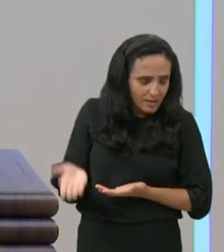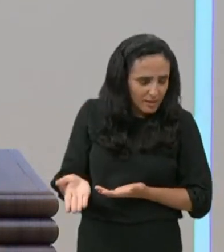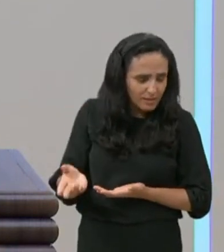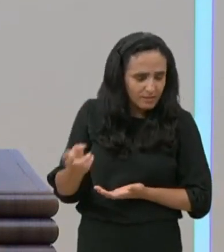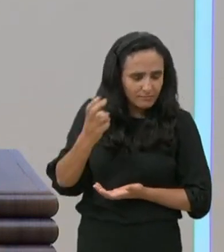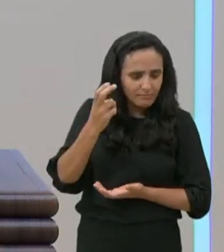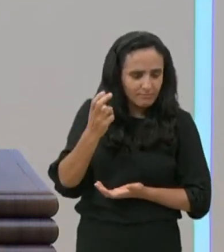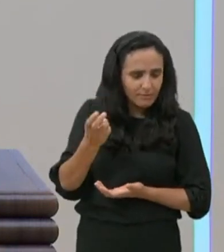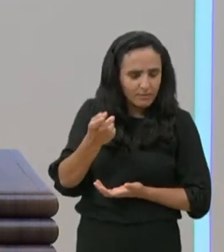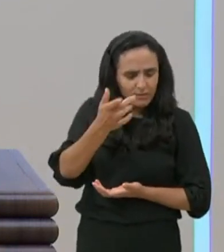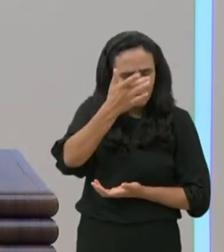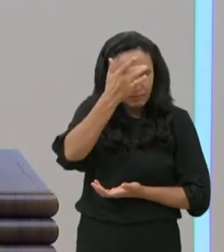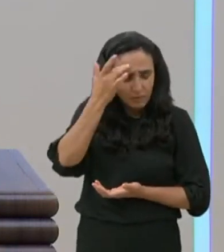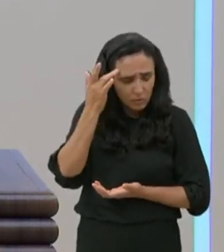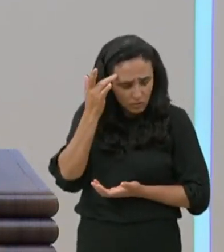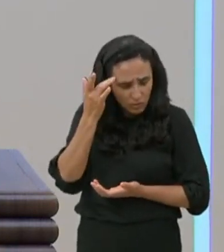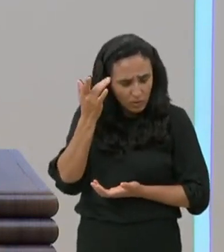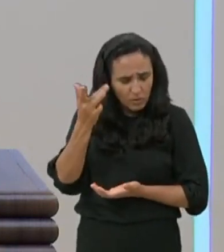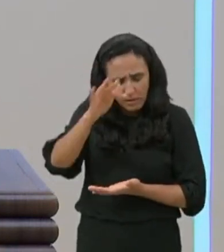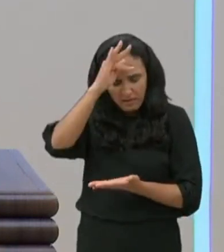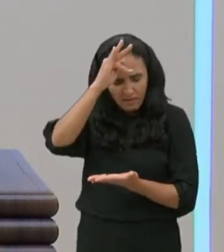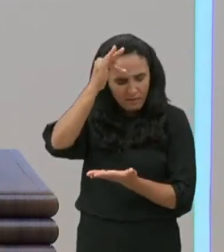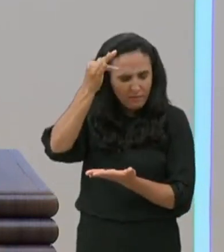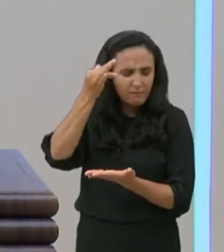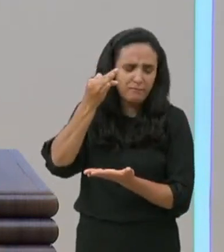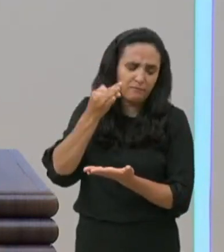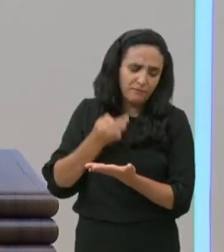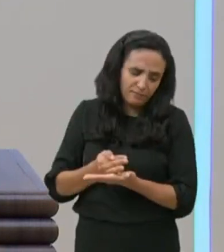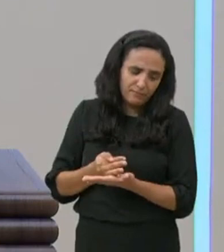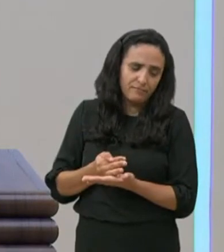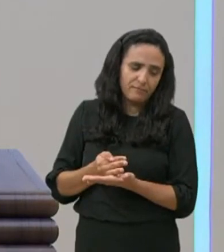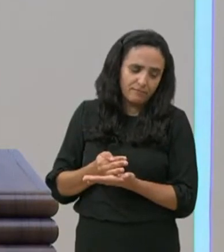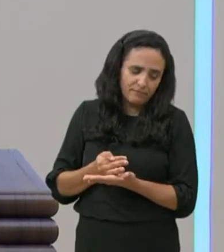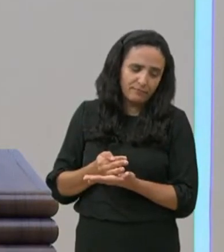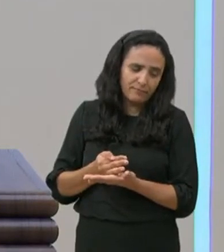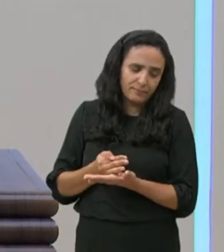em Israel encontrei tanta fé.